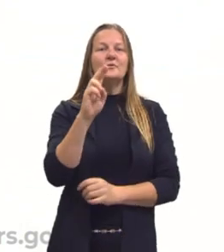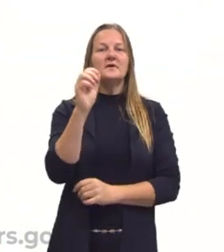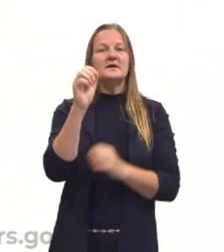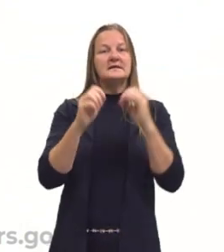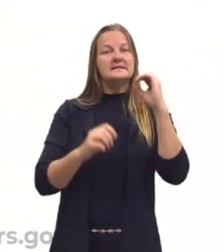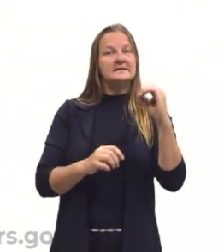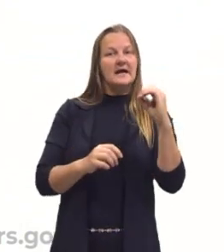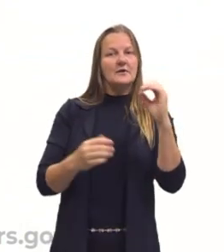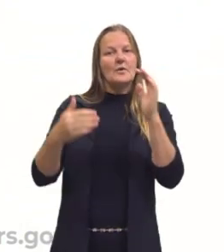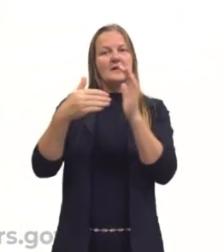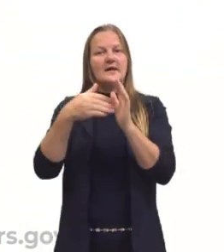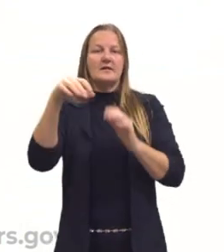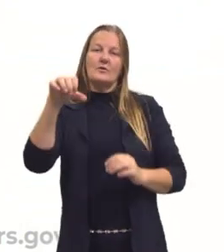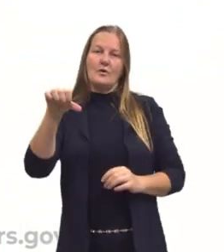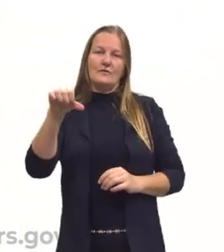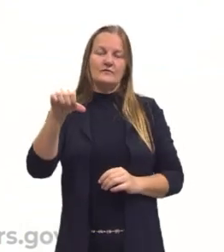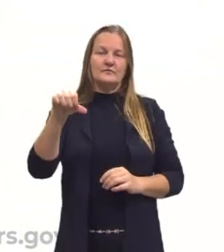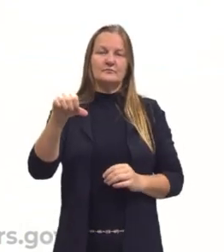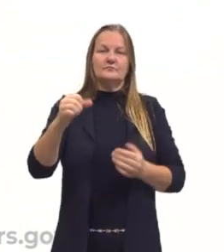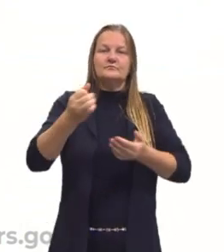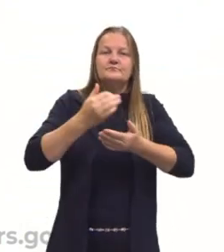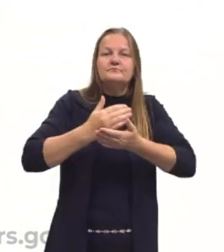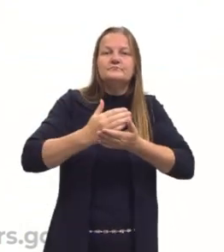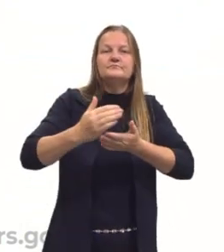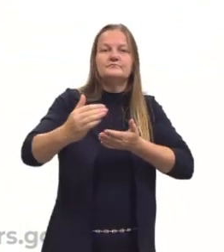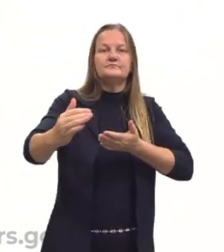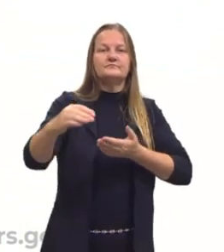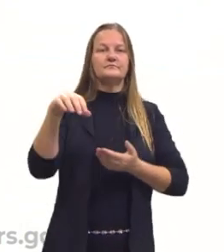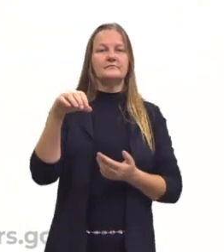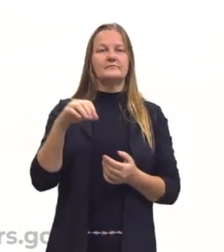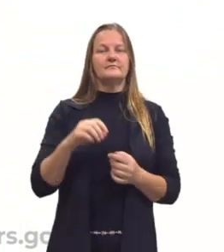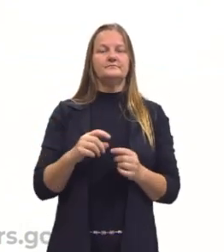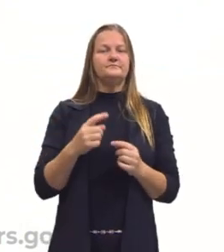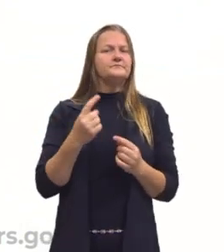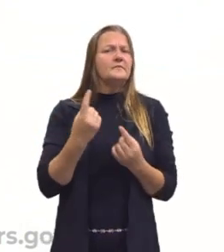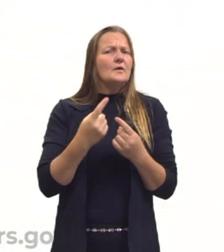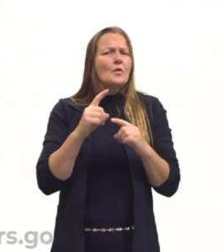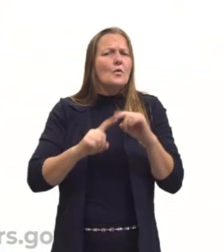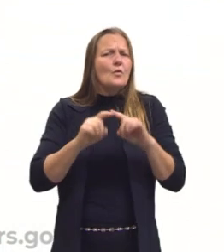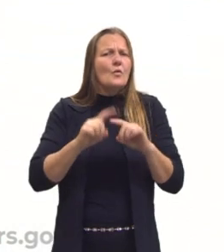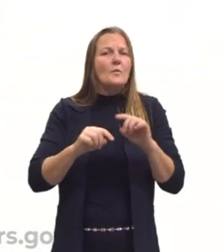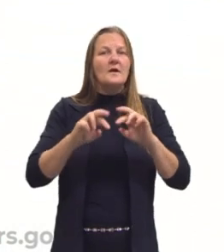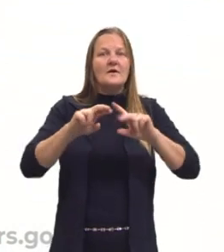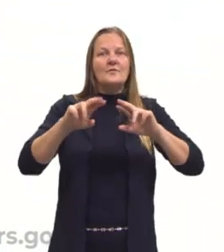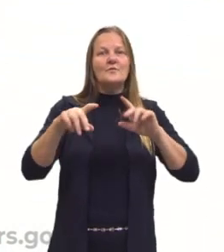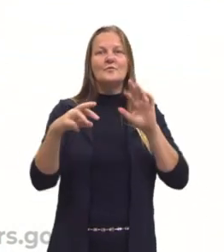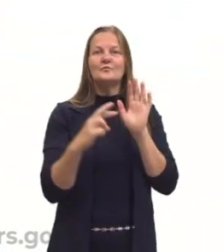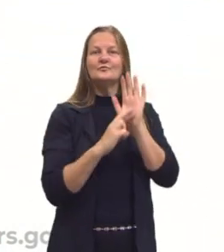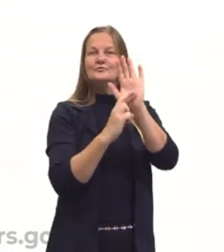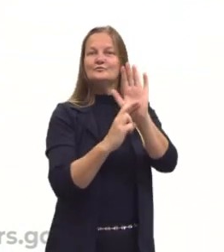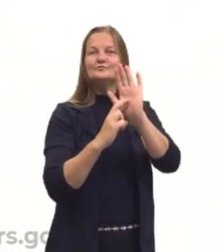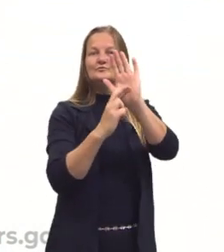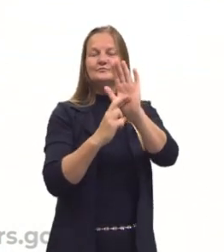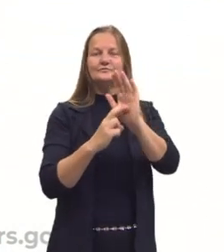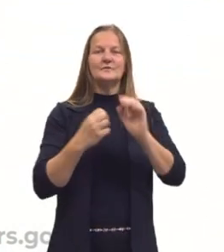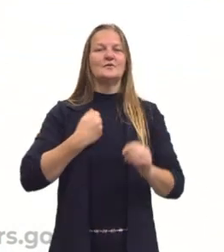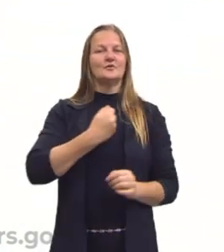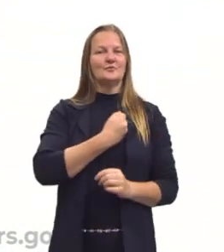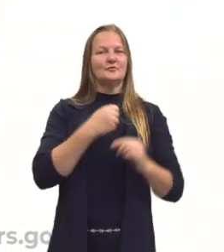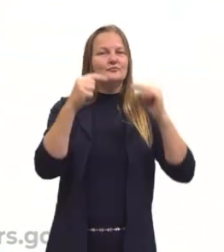zero a nove. E a partir desses algarismos, a gente cria diferentes representações de números.